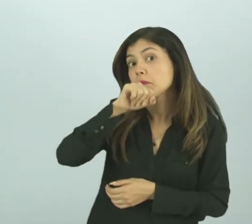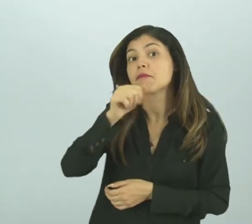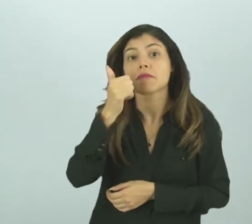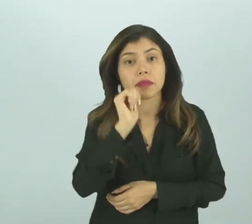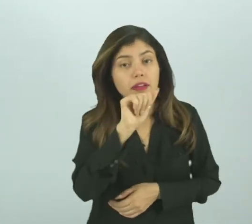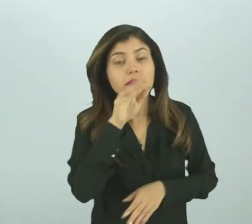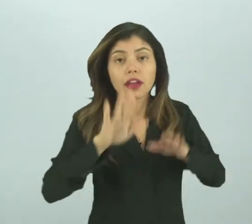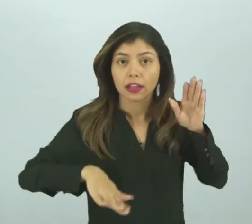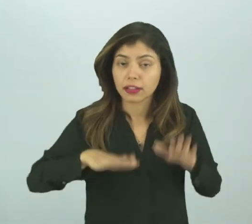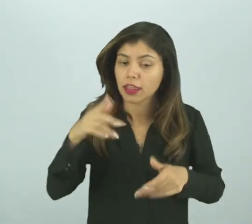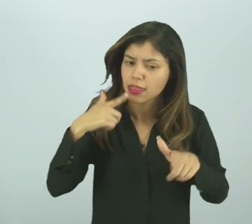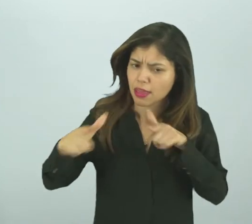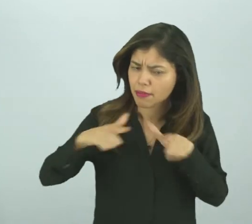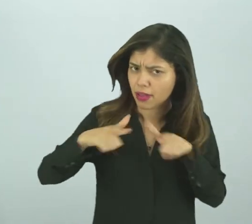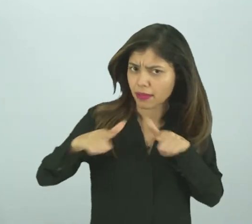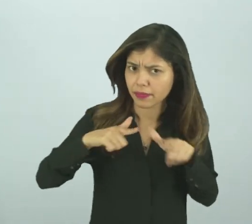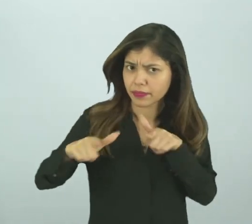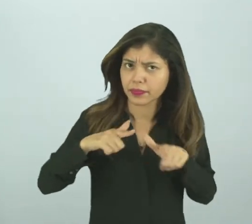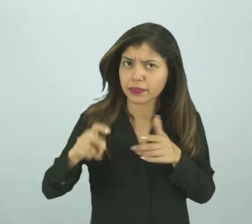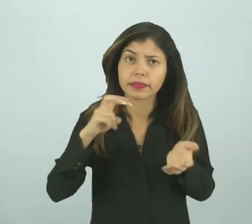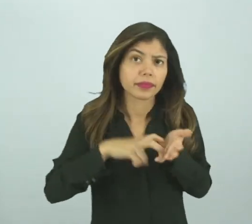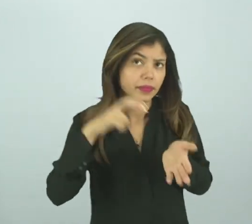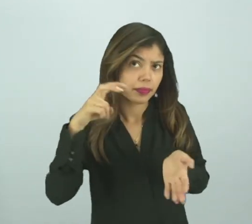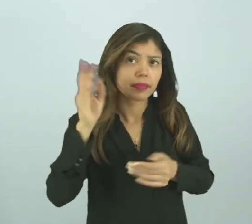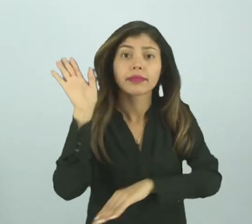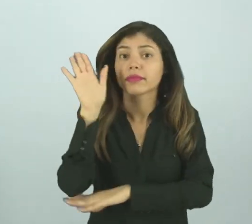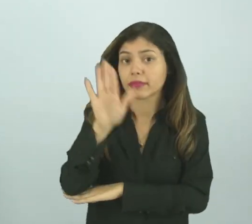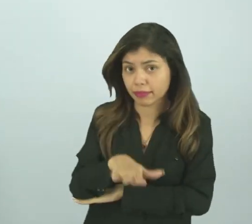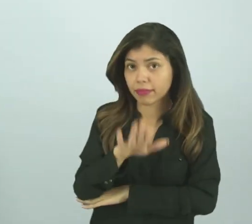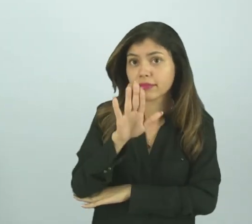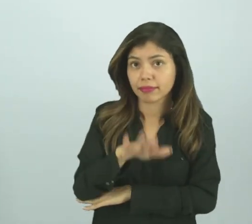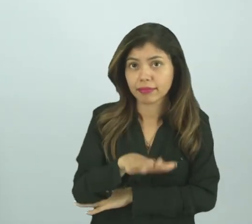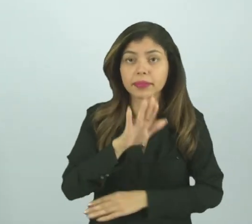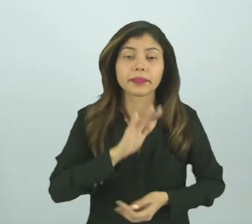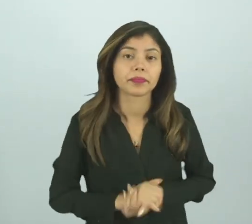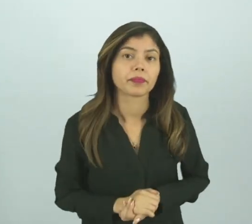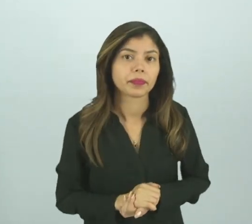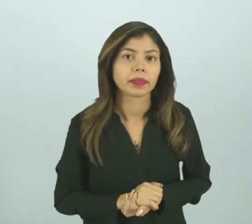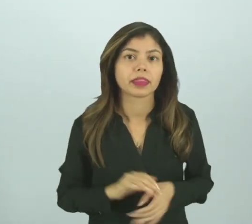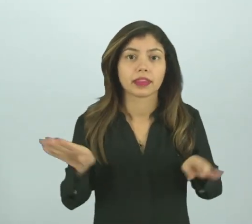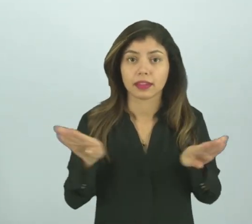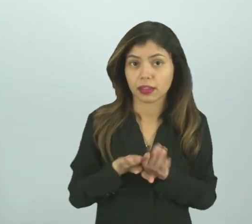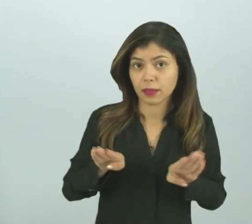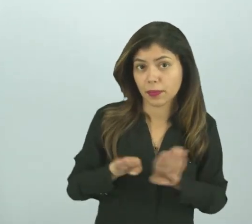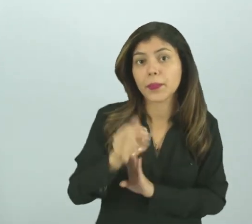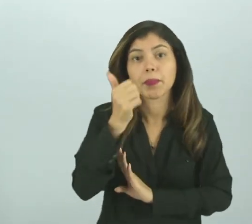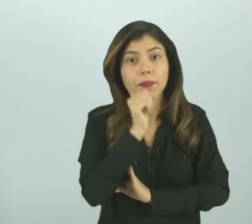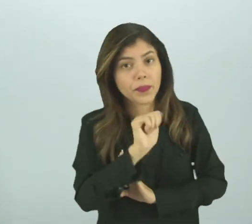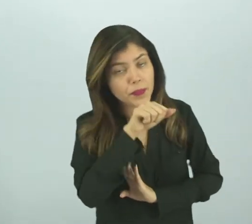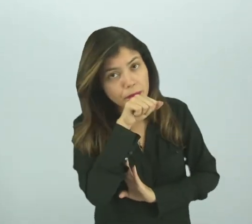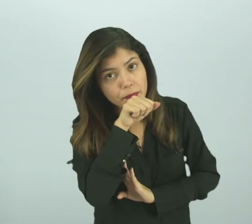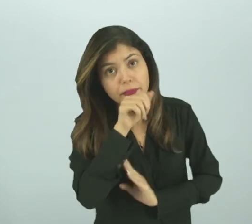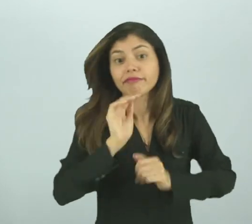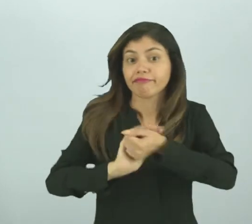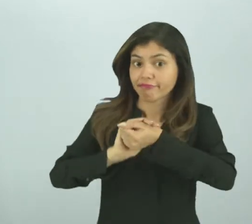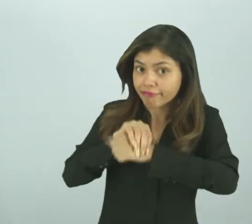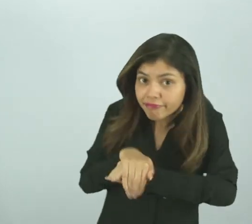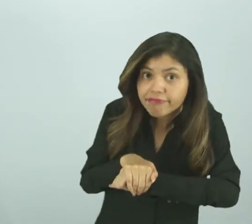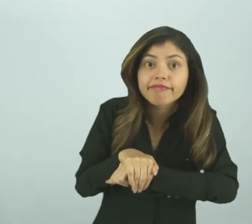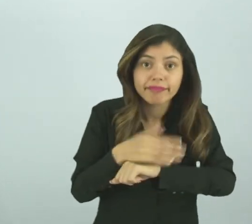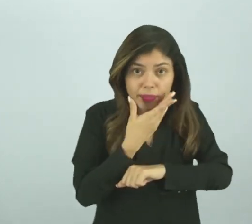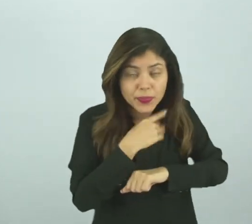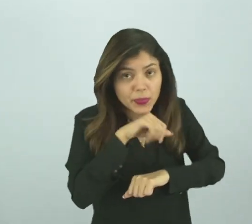que geralmente trabalham pela manhã e pela tarde. Mas tem também pais que trabalham no período da noite,